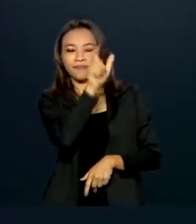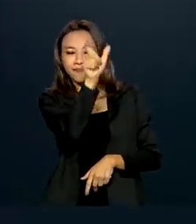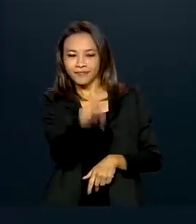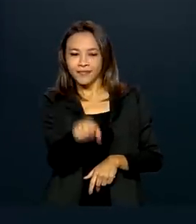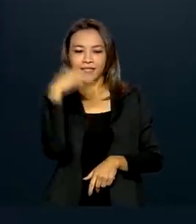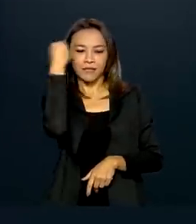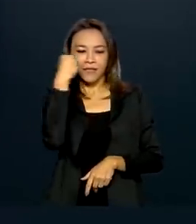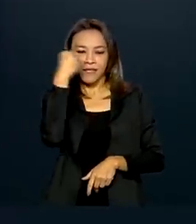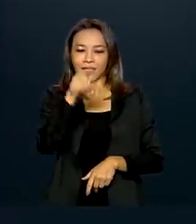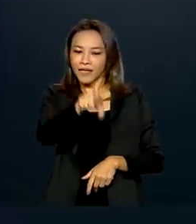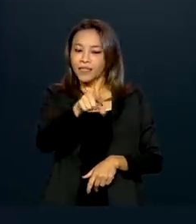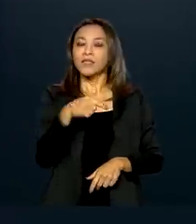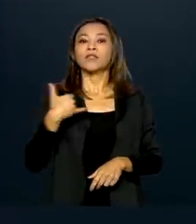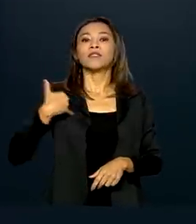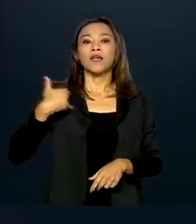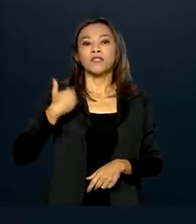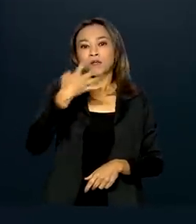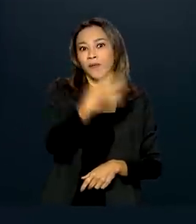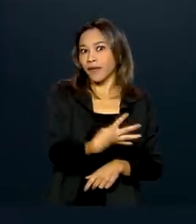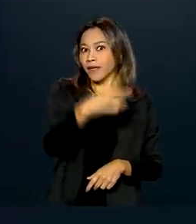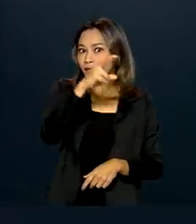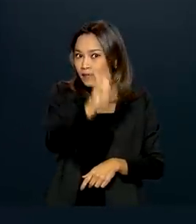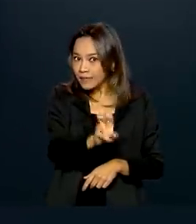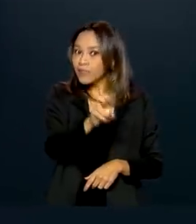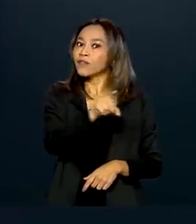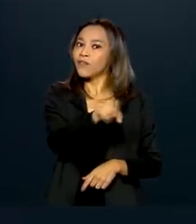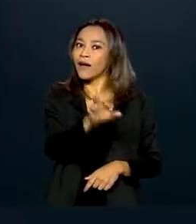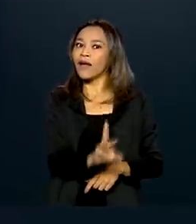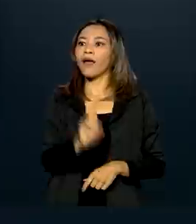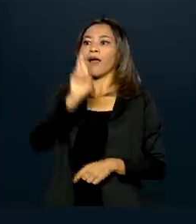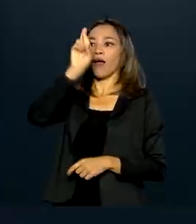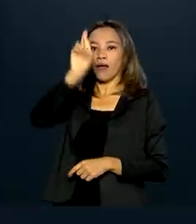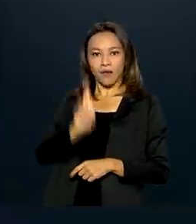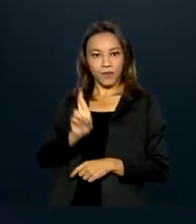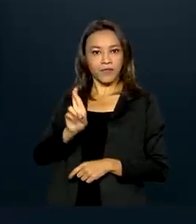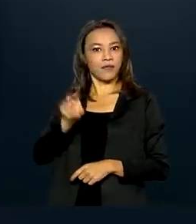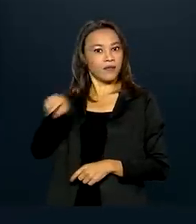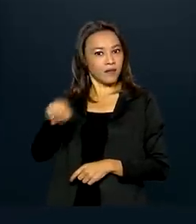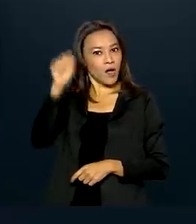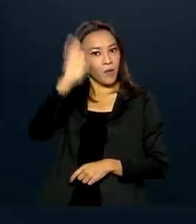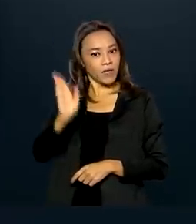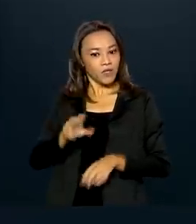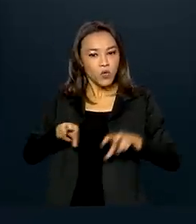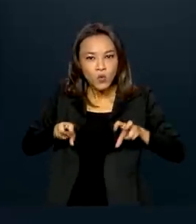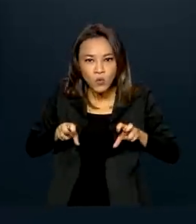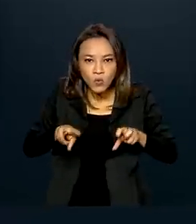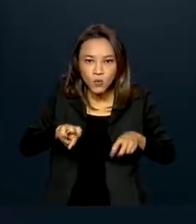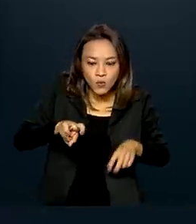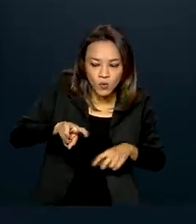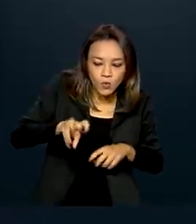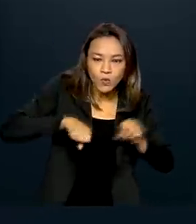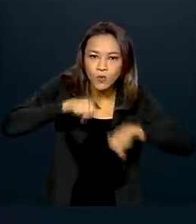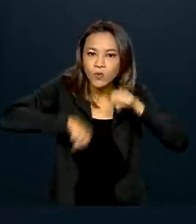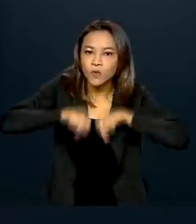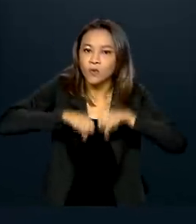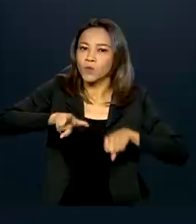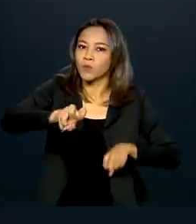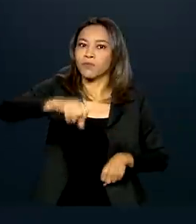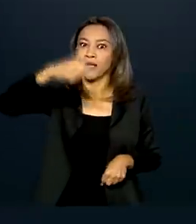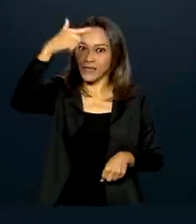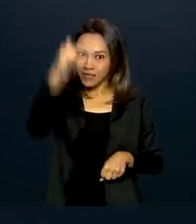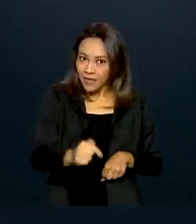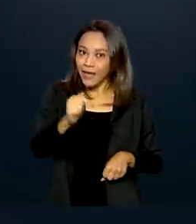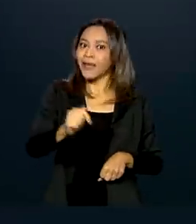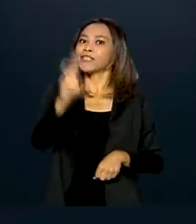experiente mineira que aos 45 anos será representante do Brasil no ciclismo motonbike pela sétima vez.